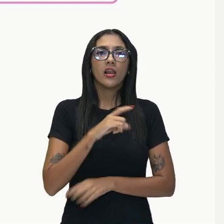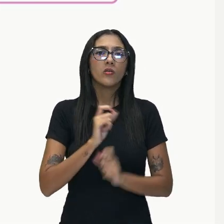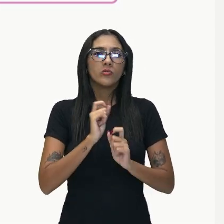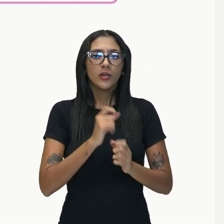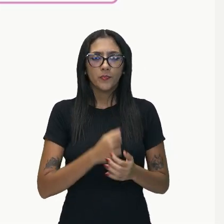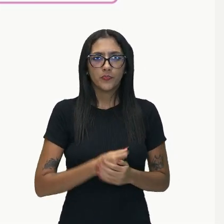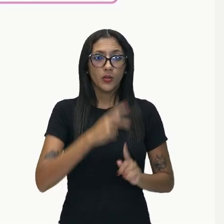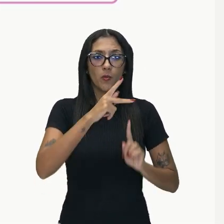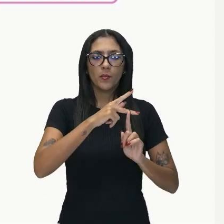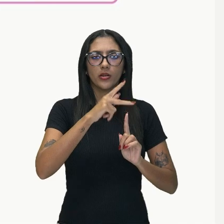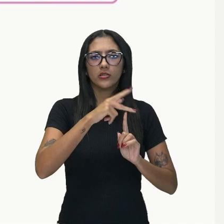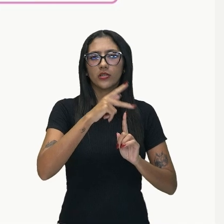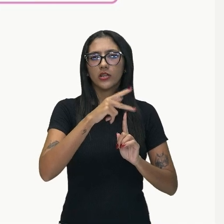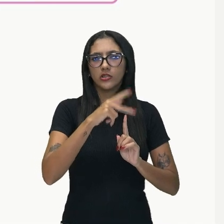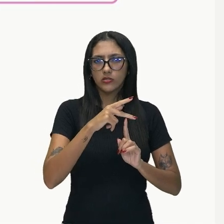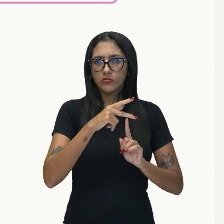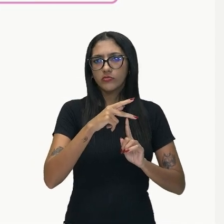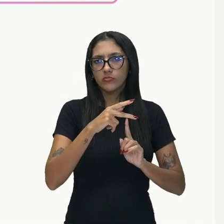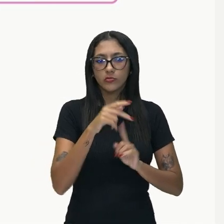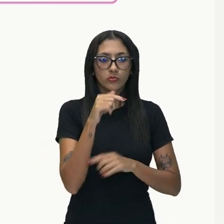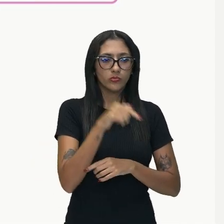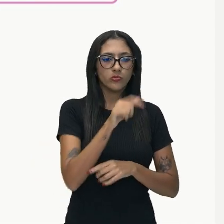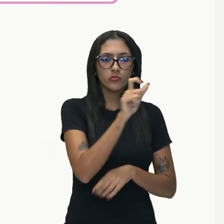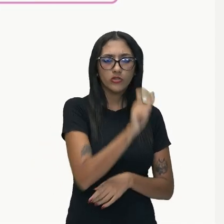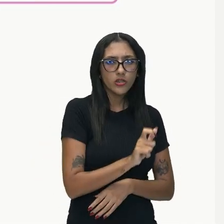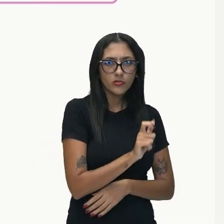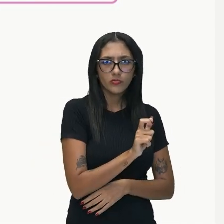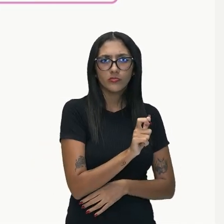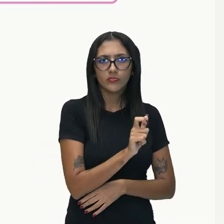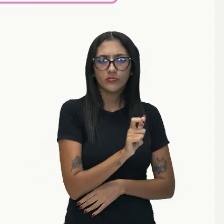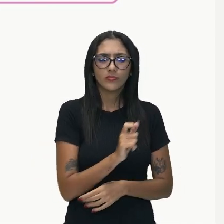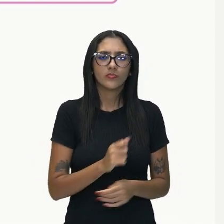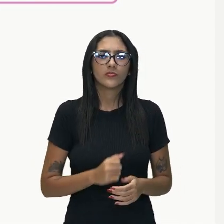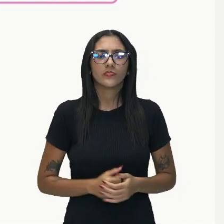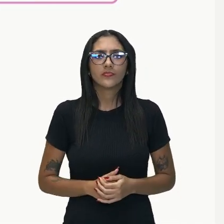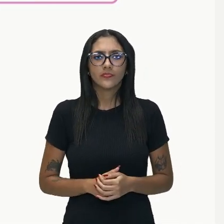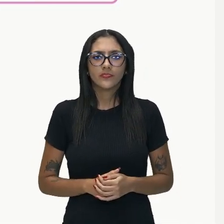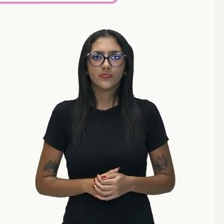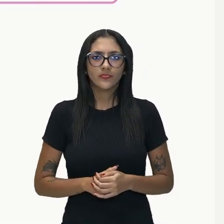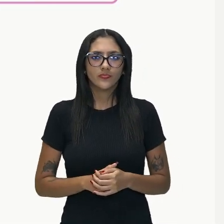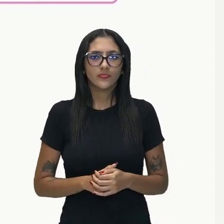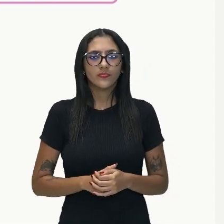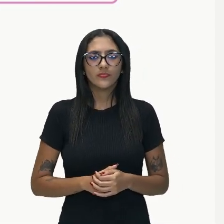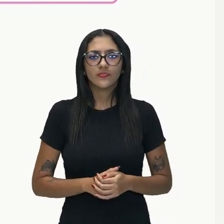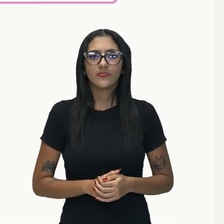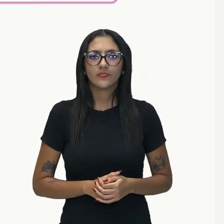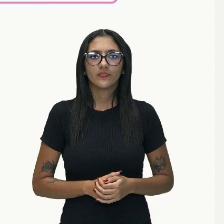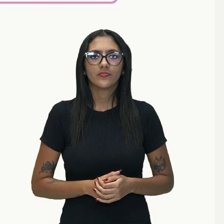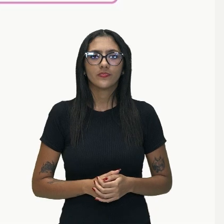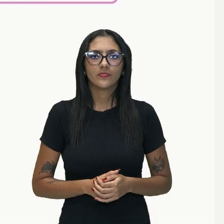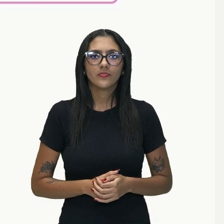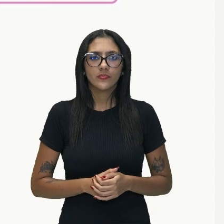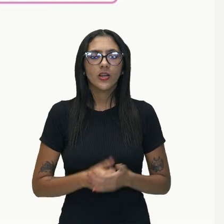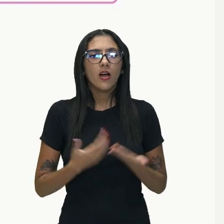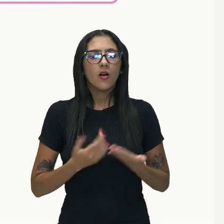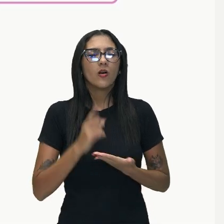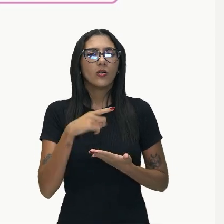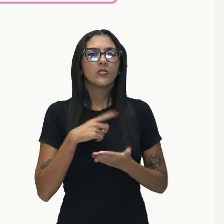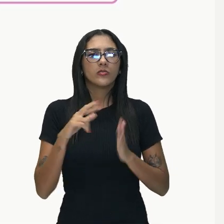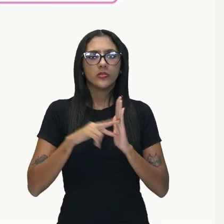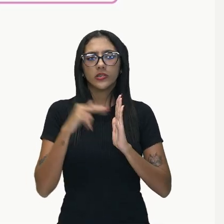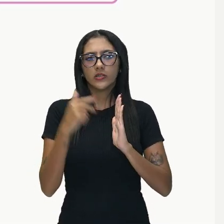predicativo do sujeito, ok? Agora, ele está confiante.